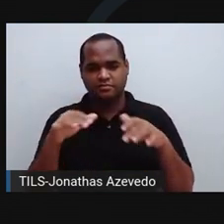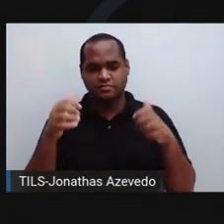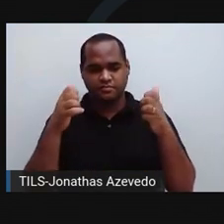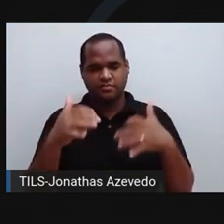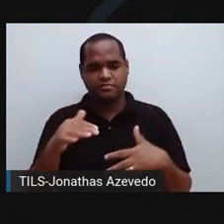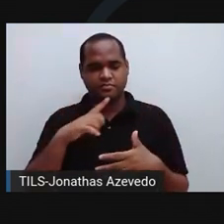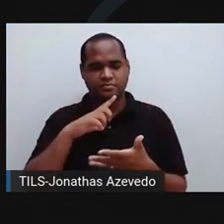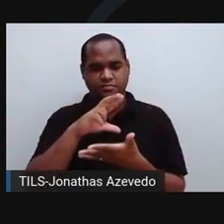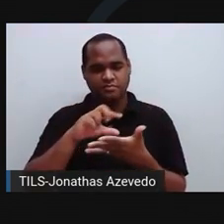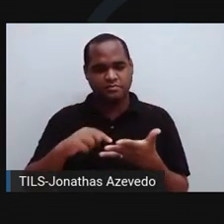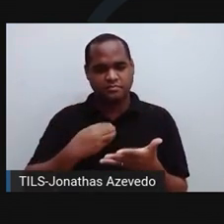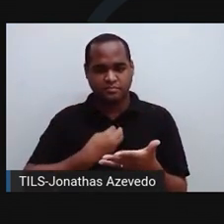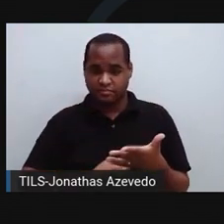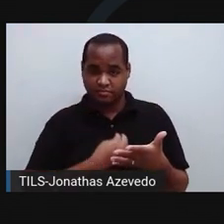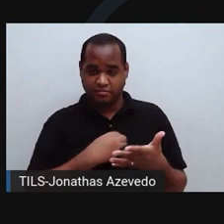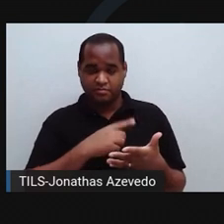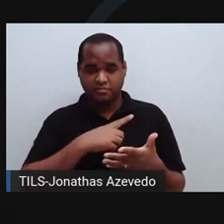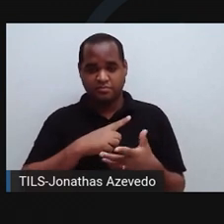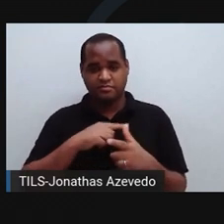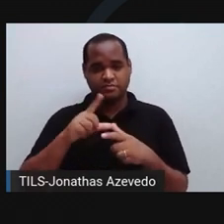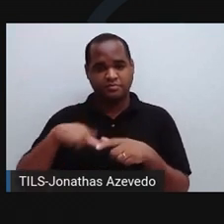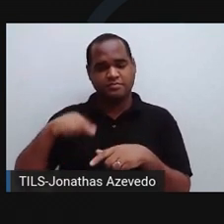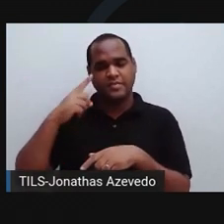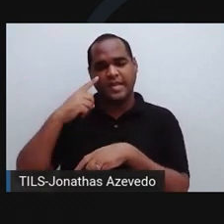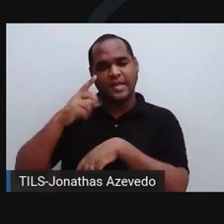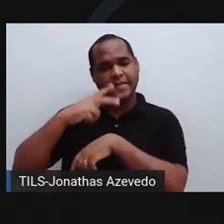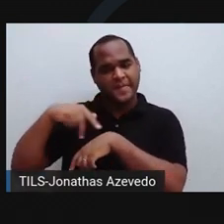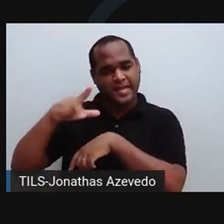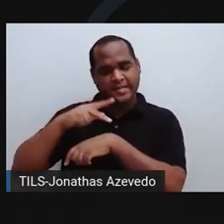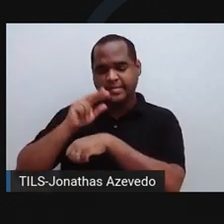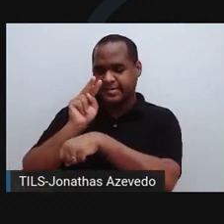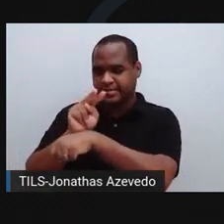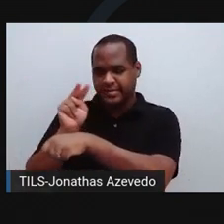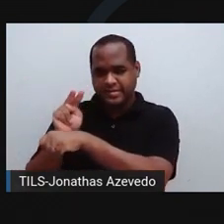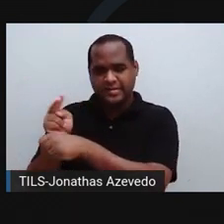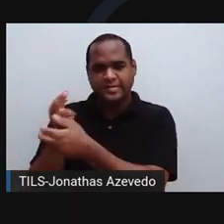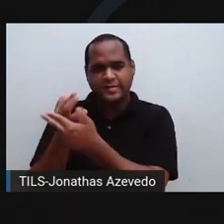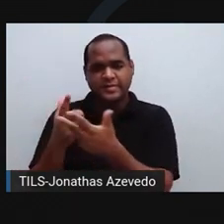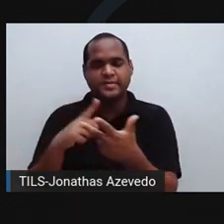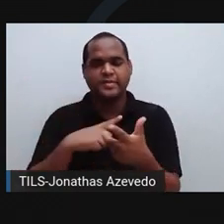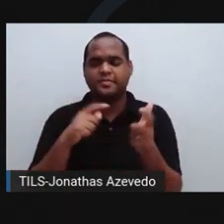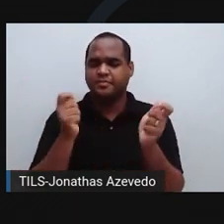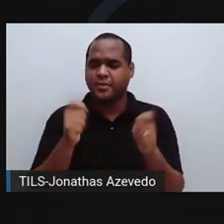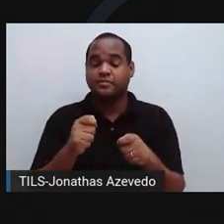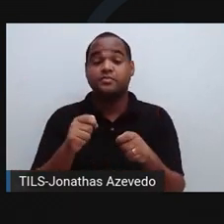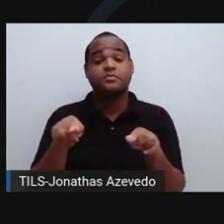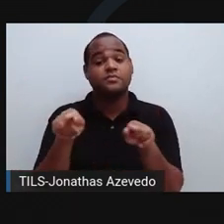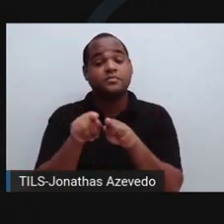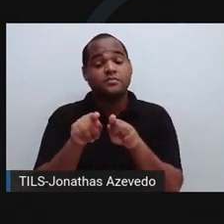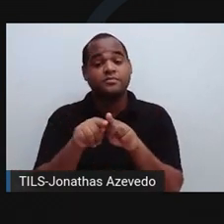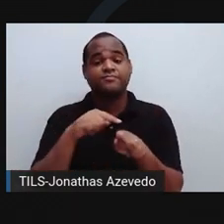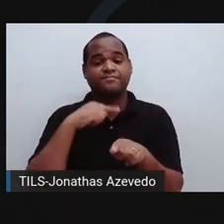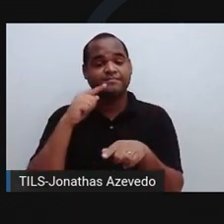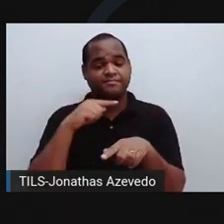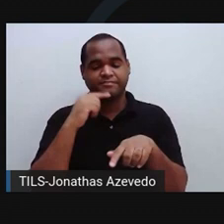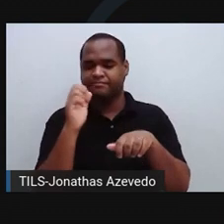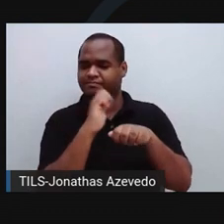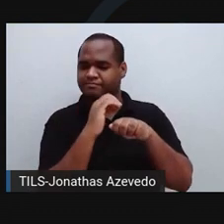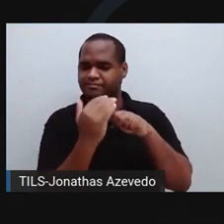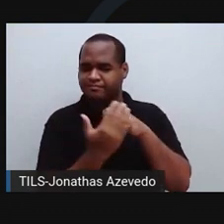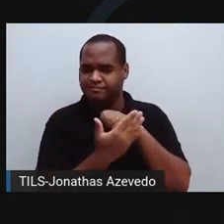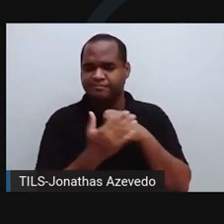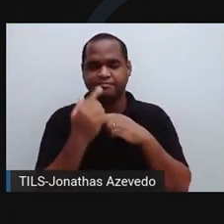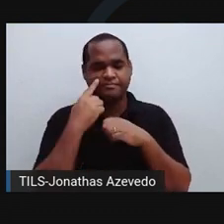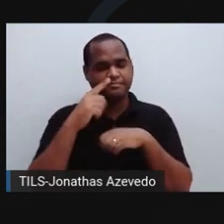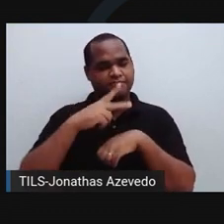serviços de saúde do país, entre outras medidas de controle e prevenção para evitar um surto. Ainda mais no meio de uma pandemia, com diversos hospitais lotados pelo